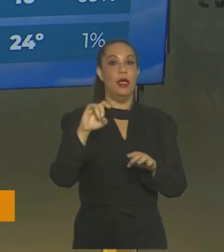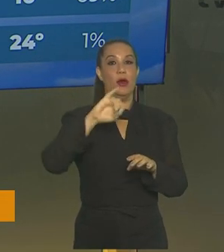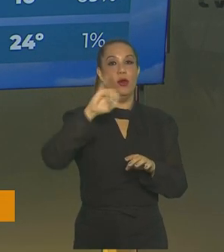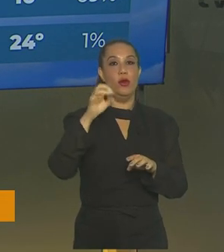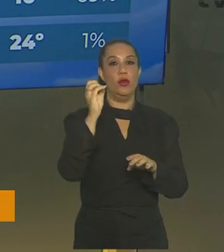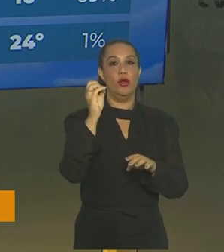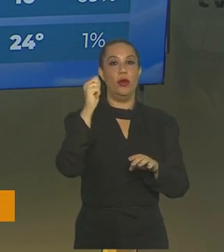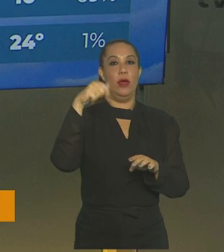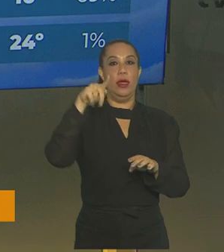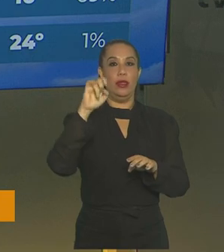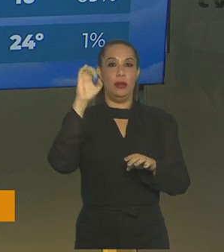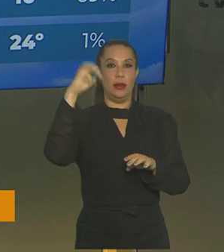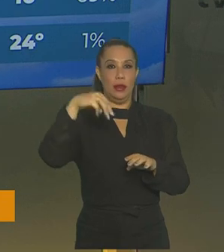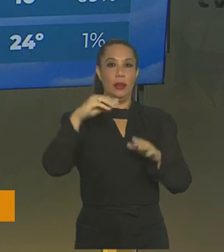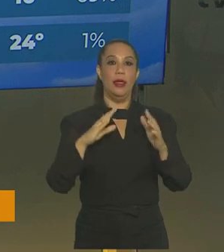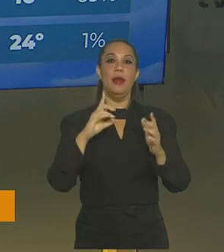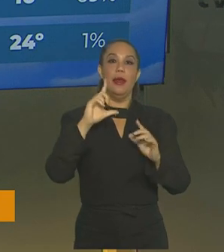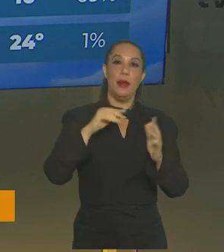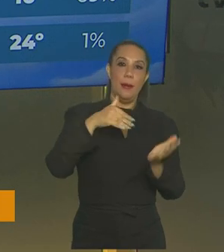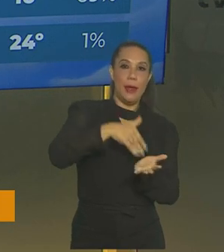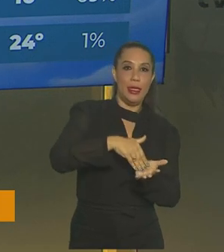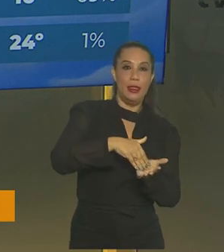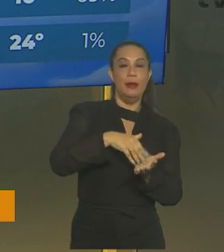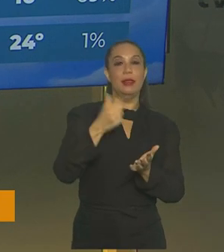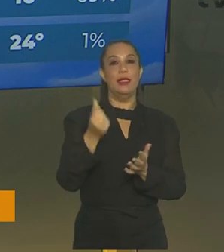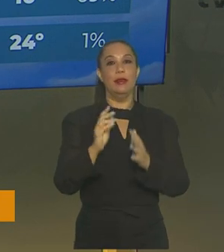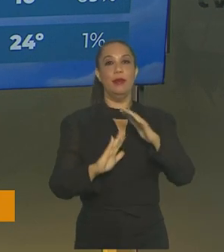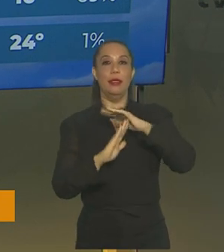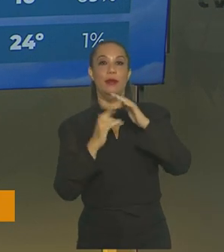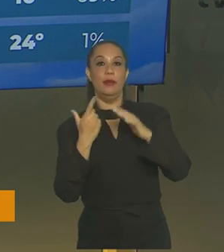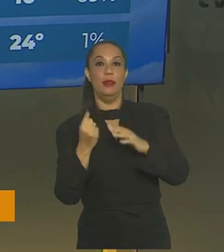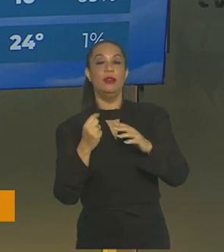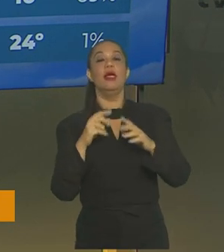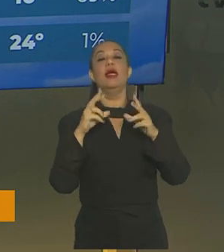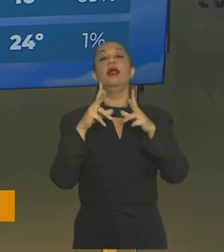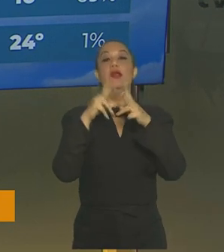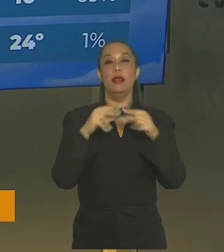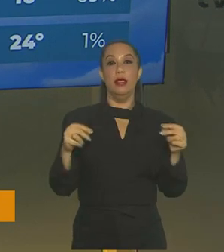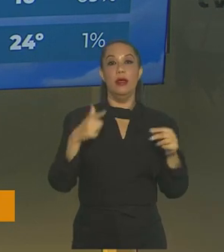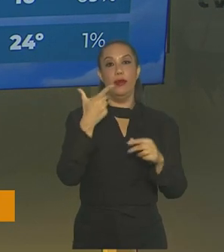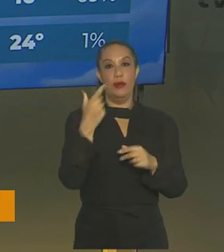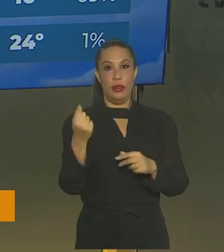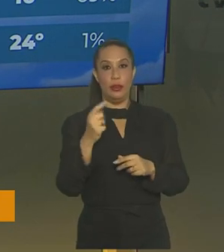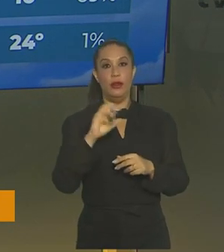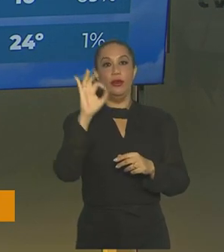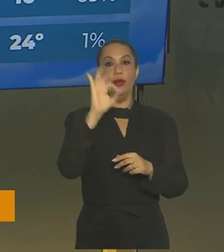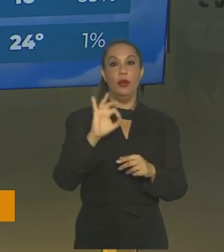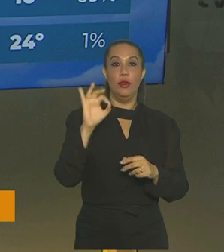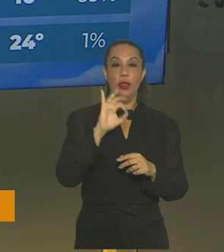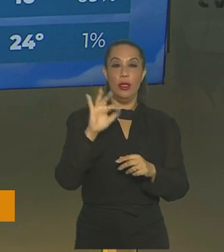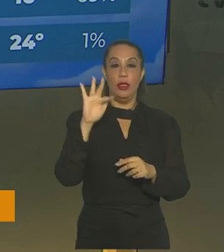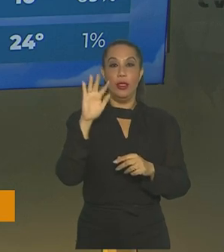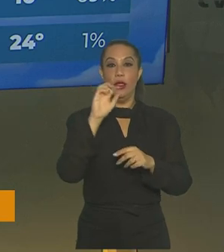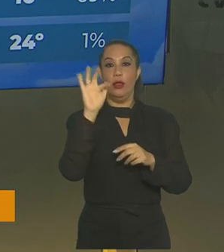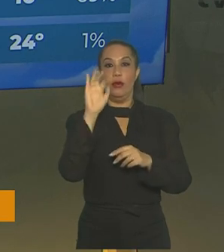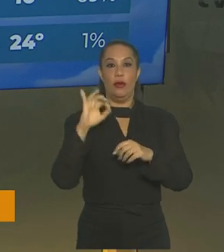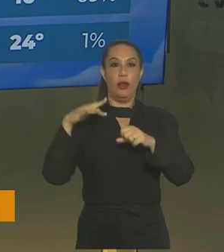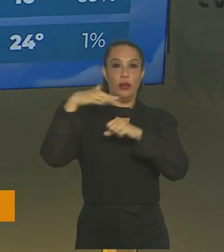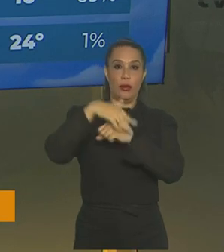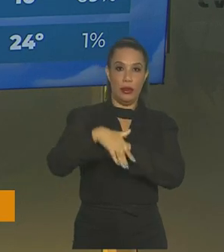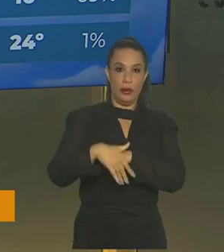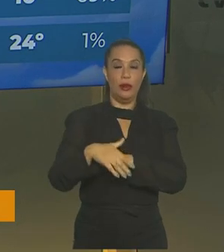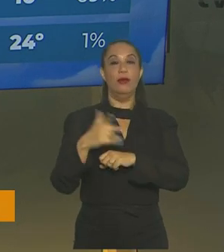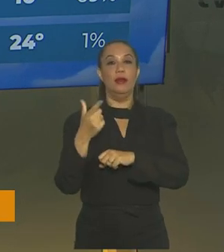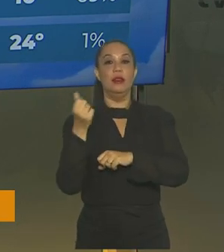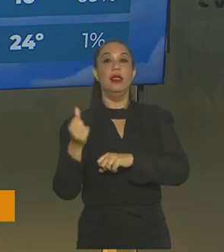amanheceu com mínima de 6 graus, a máxima chega aos 20. Em Florianópolis também chega a 20 graus. Em Foz do Iguaçu, 26. Em Curitiba,